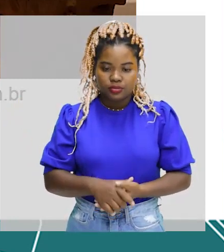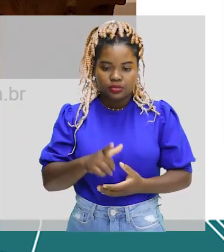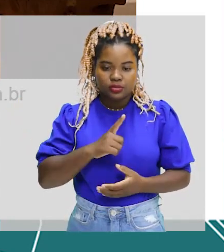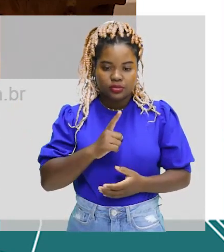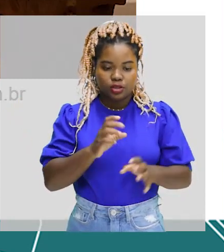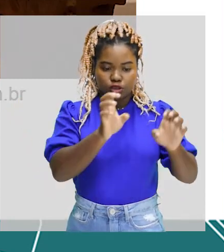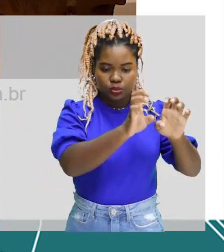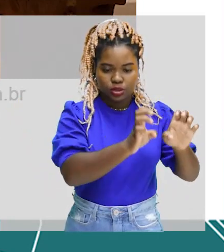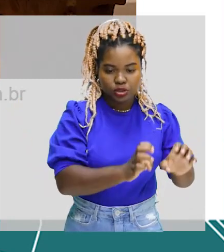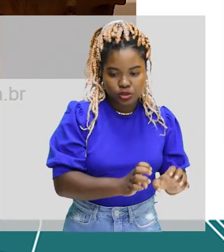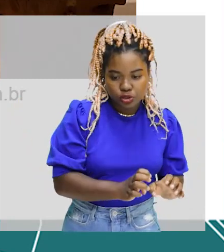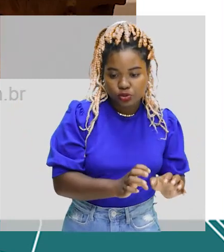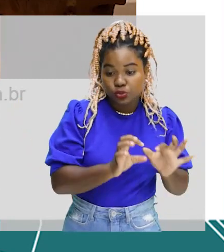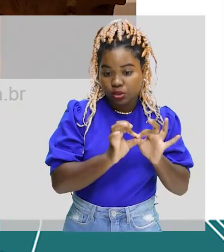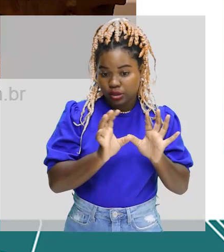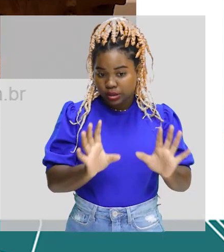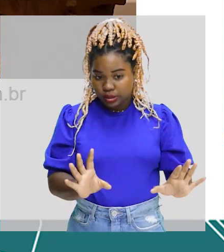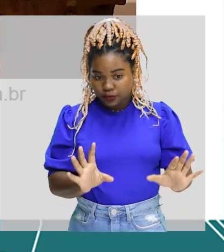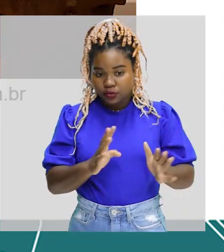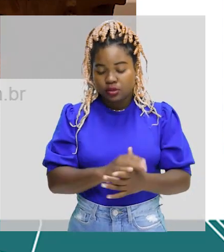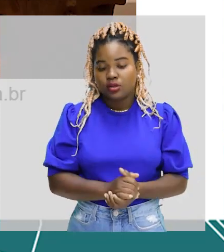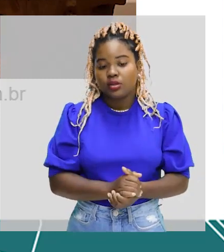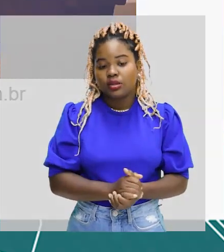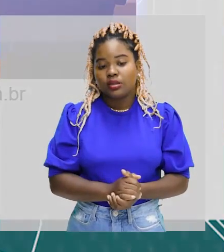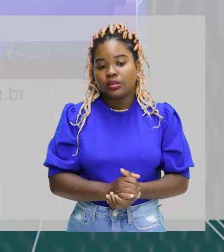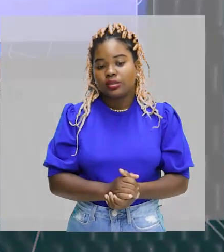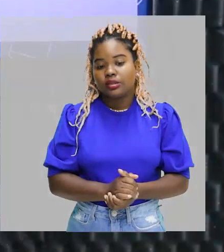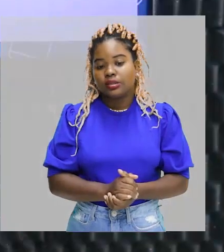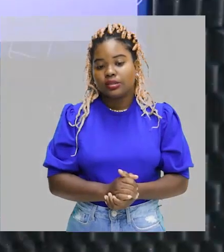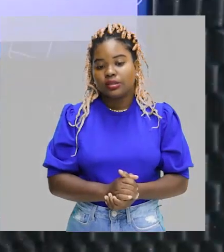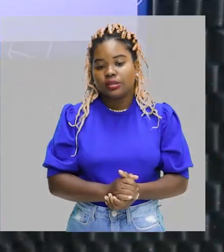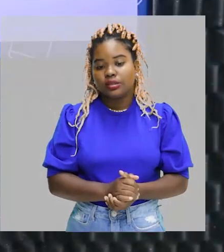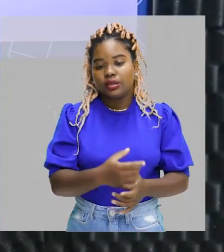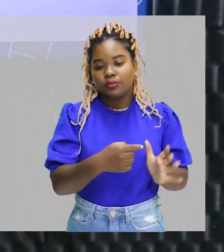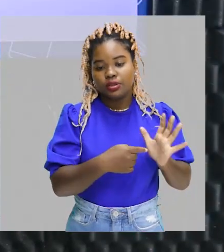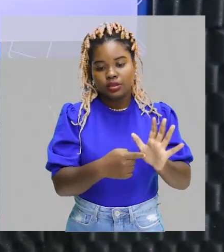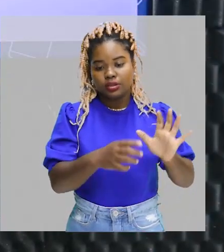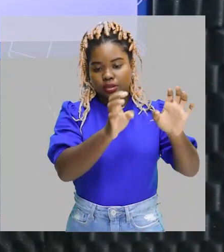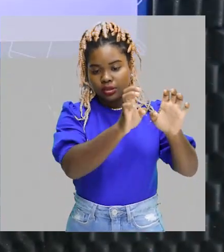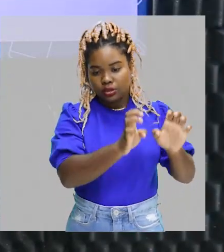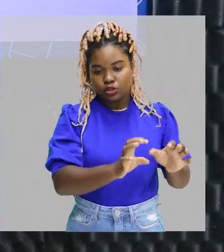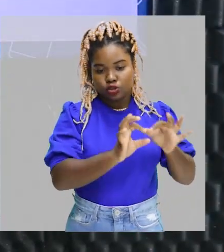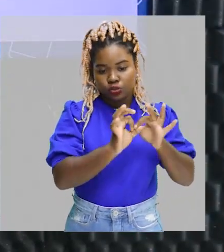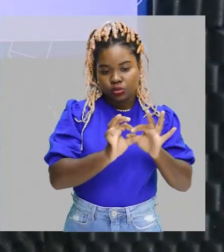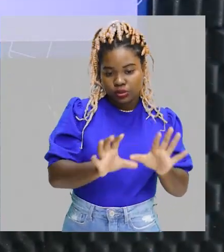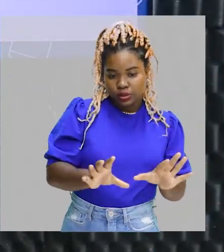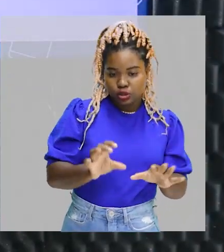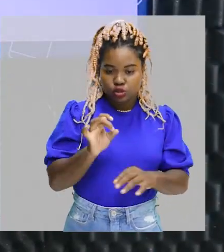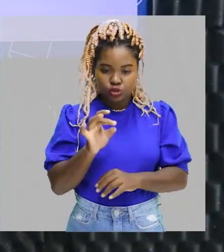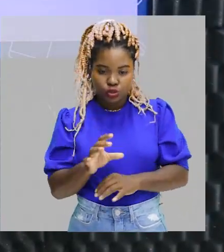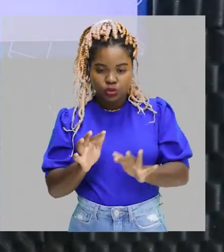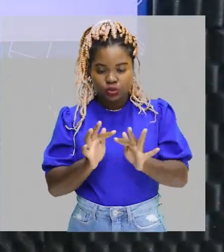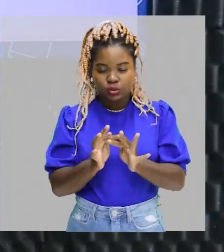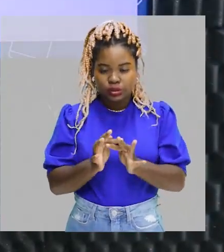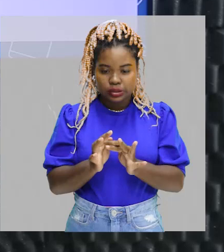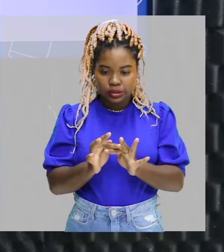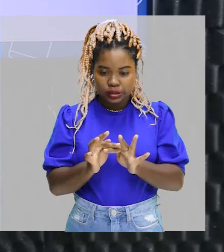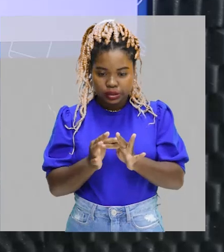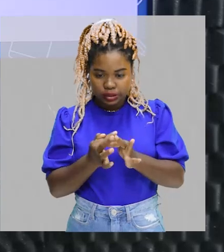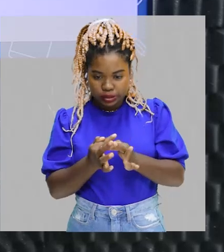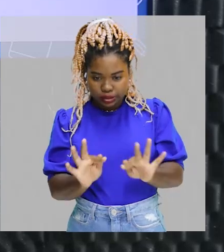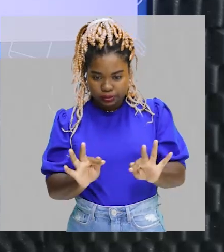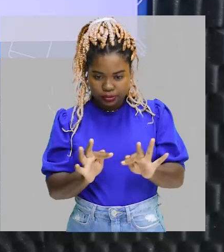cadeia aberta, saturados. Ou seja, apresentam cadeia aberta apenas com ligações